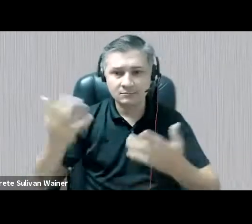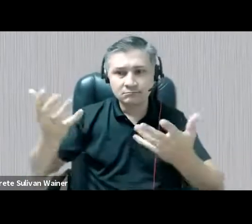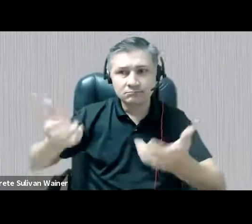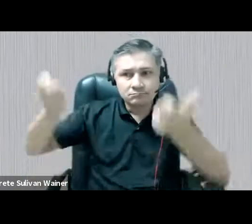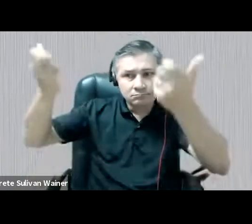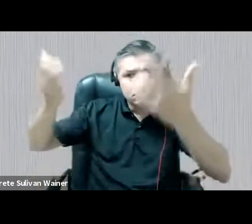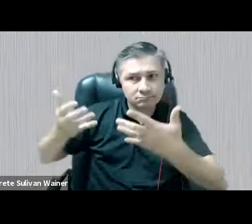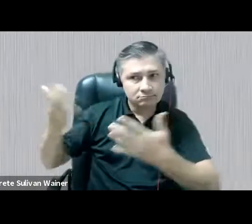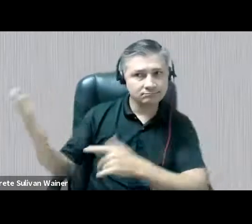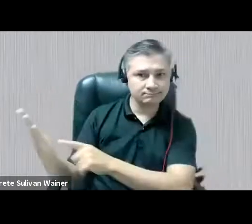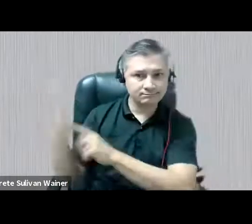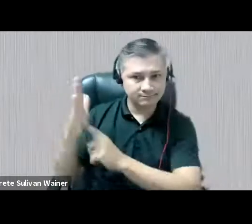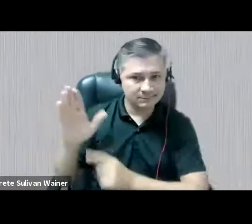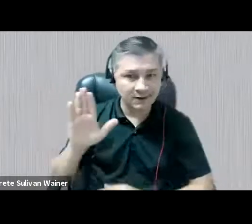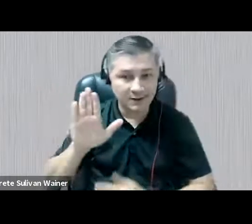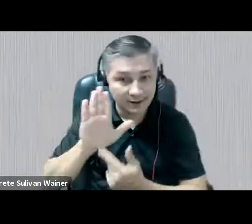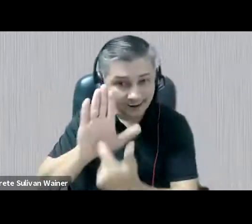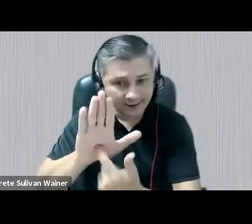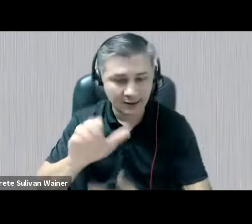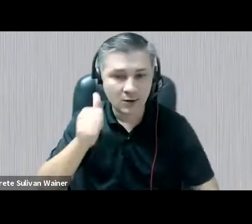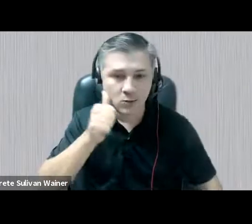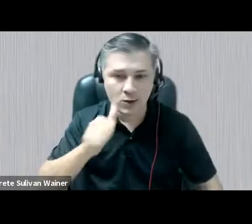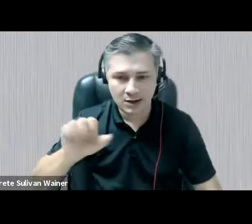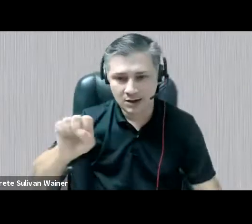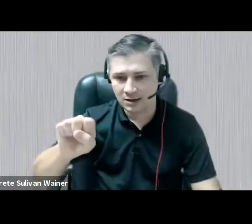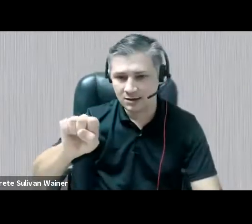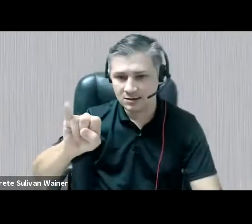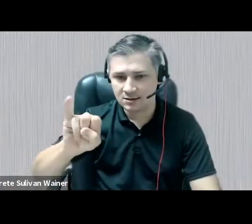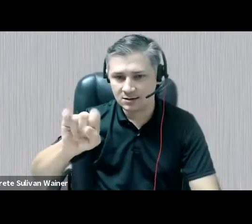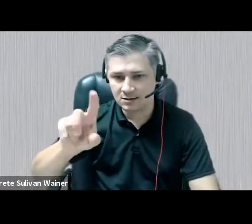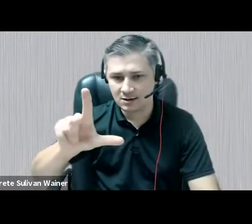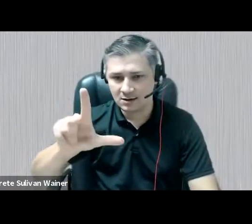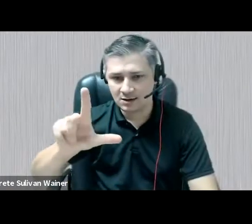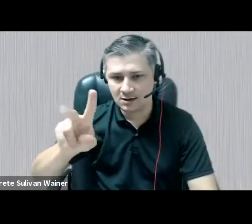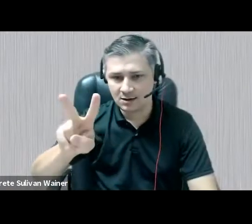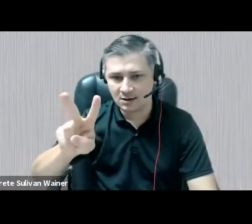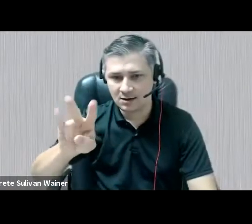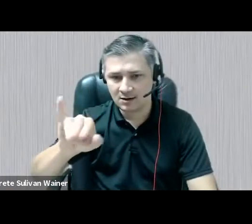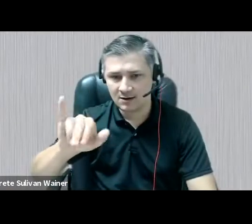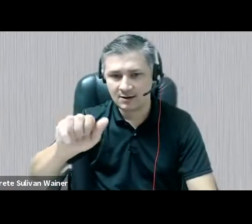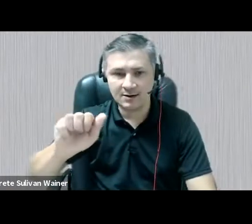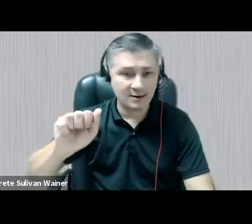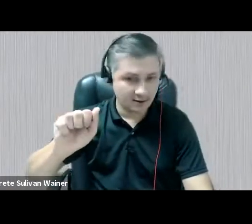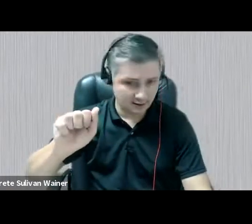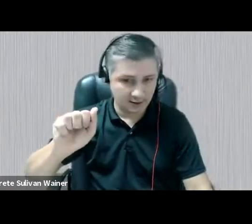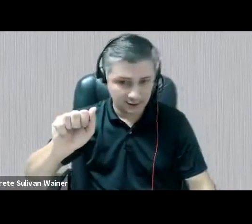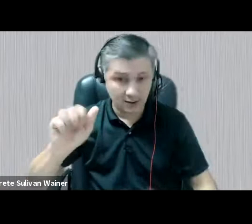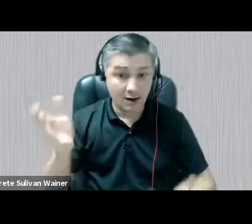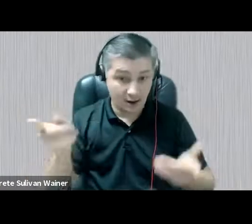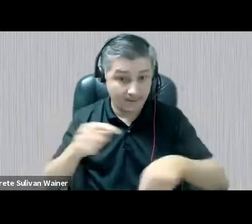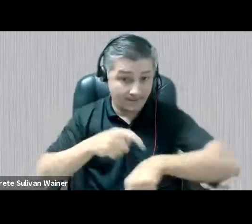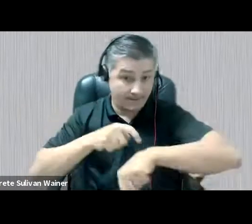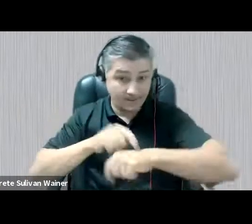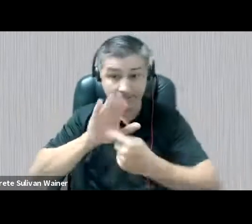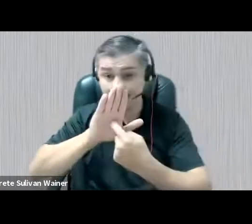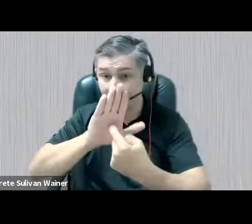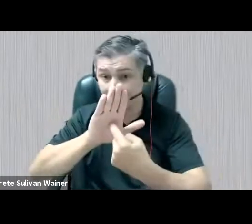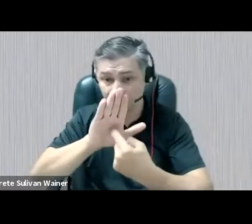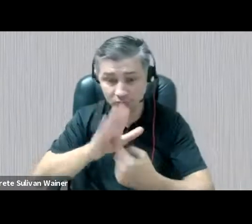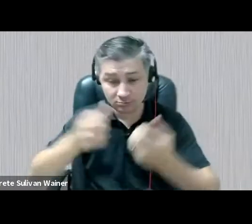fala da Silvia. Convidamos a Silvia para se